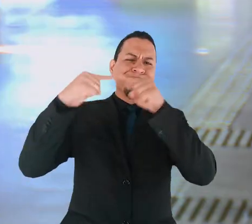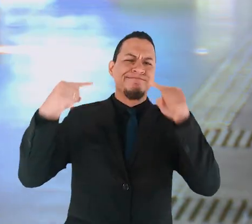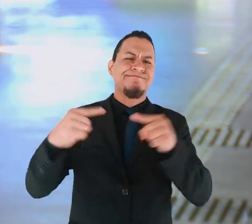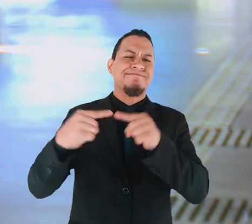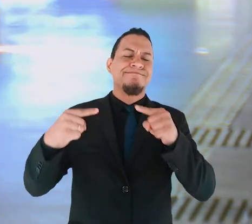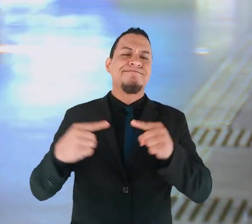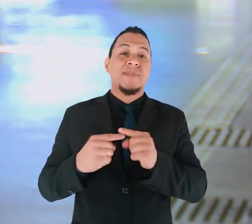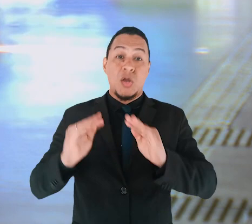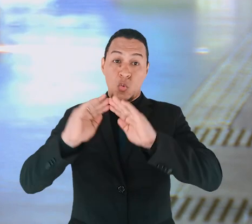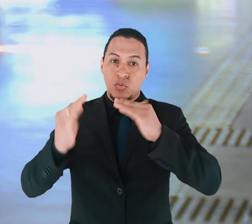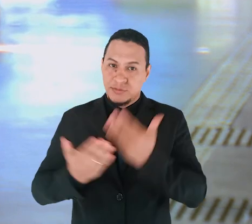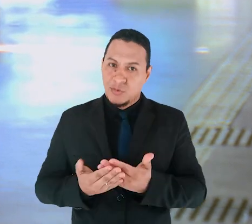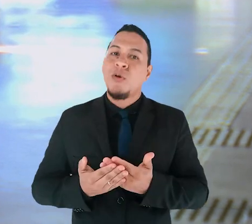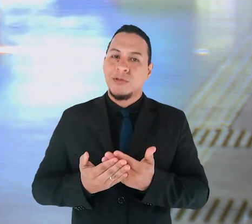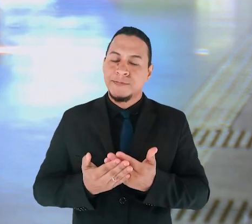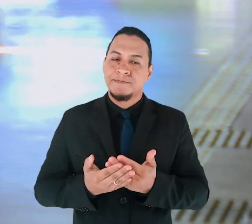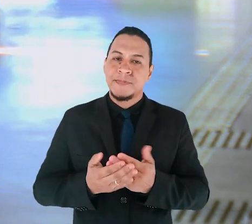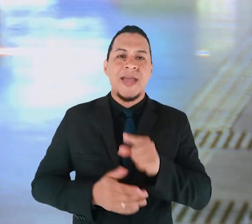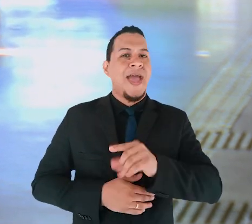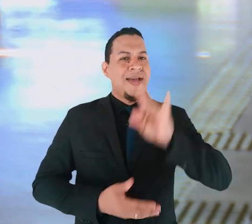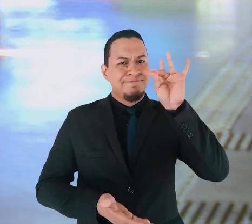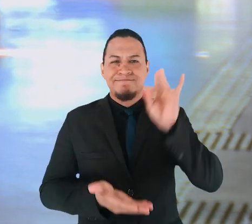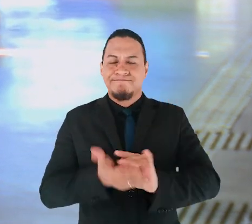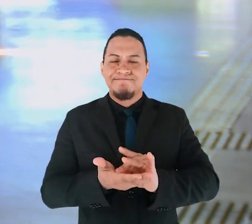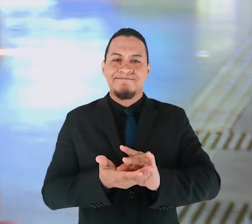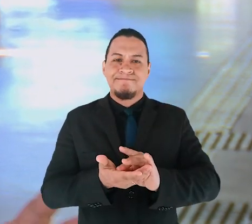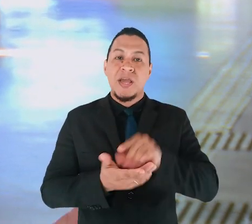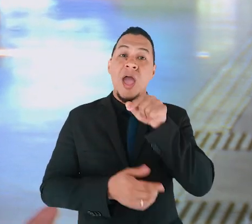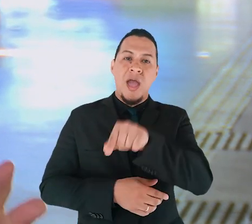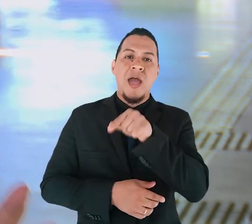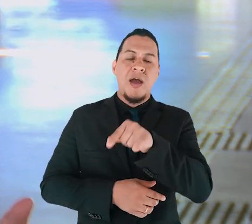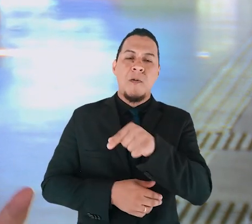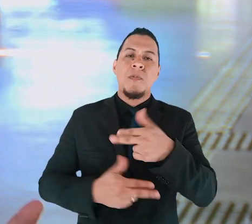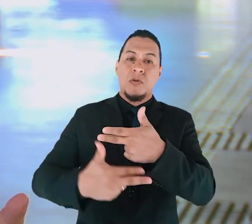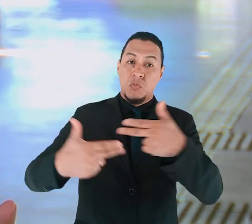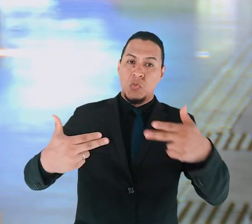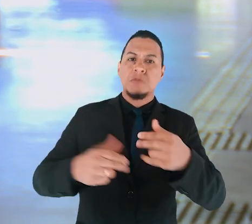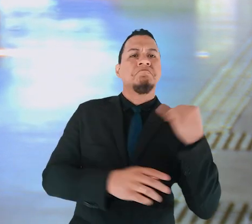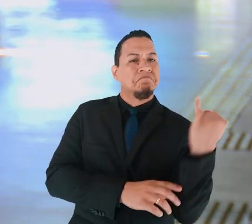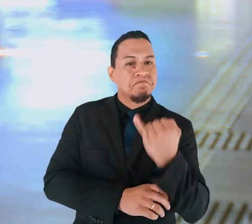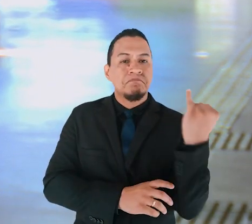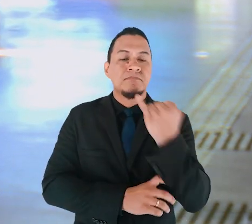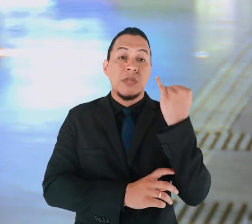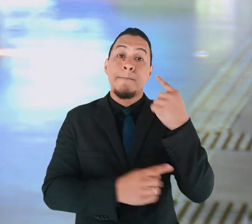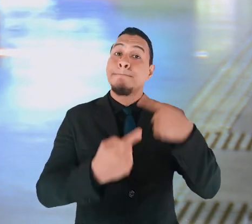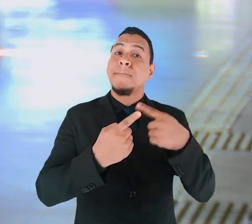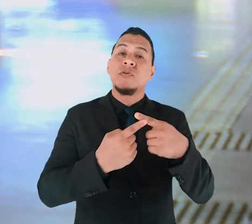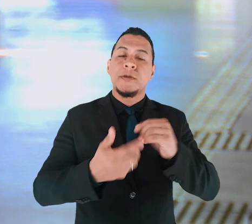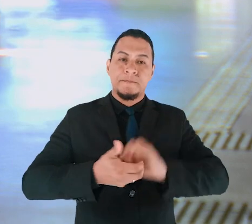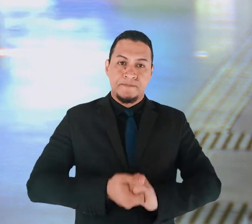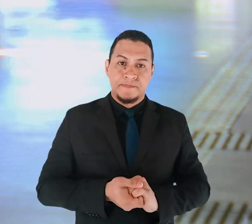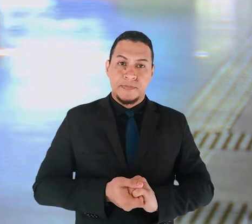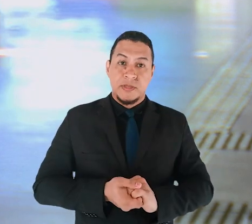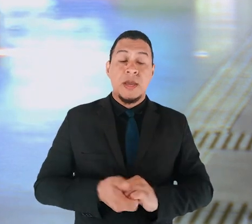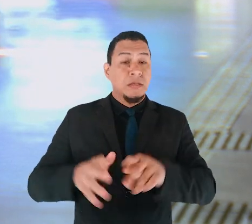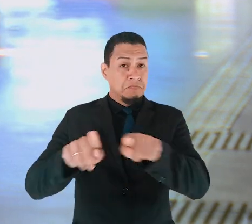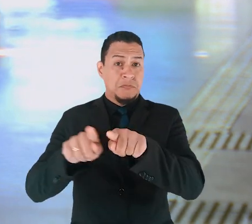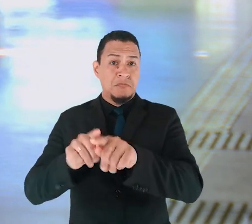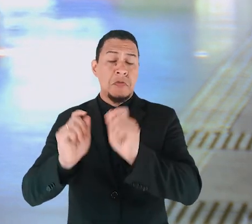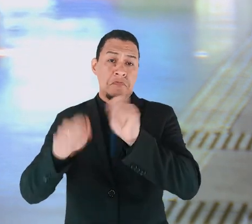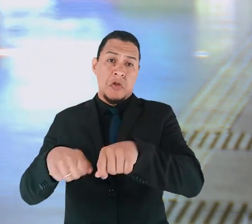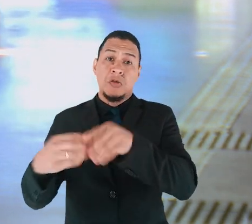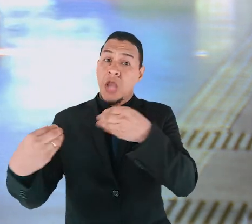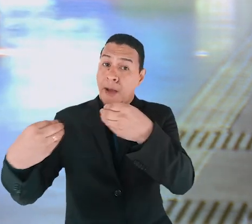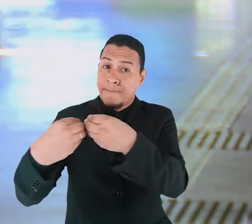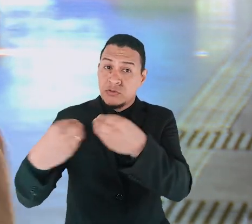escola, propriamente dito, é sem dúvida foi algo muito importante. Porque, além dessa